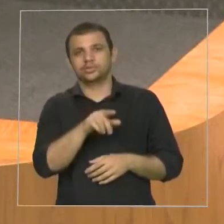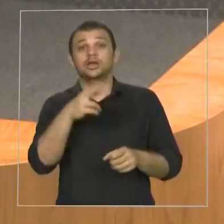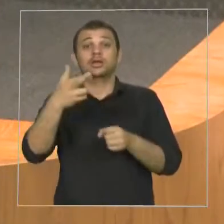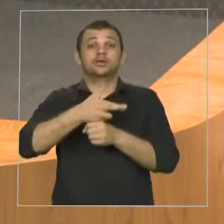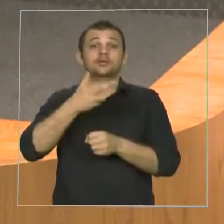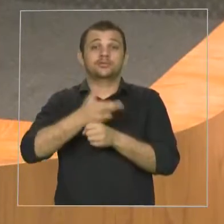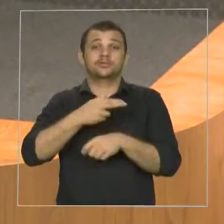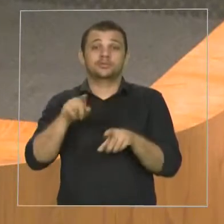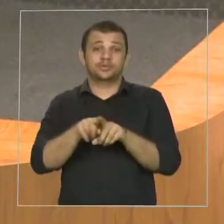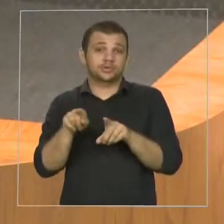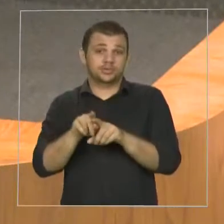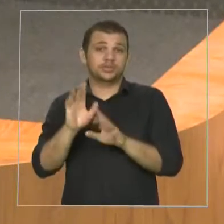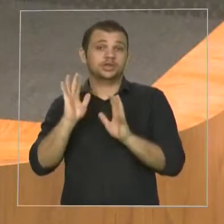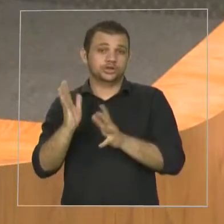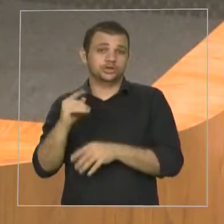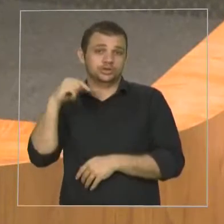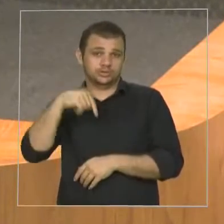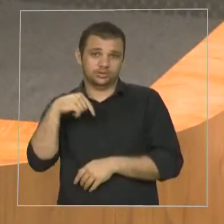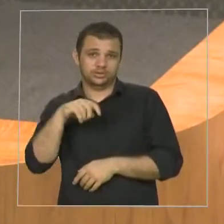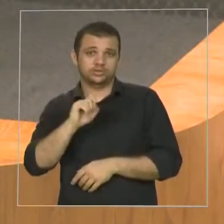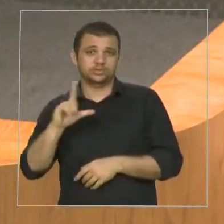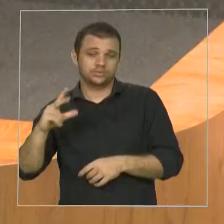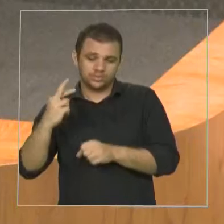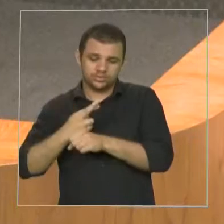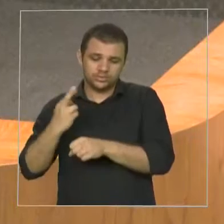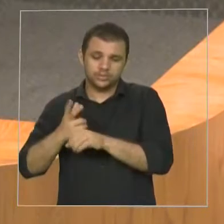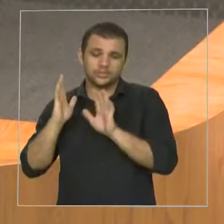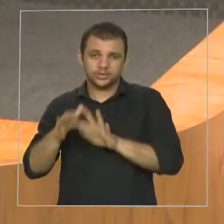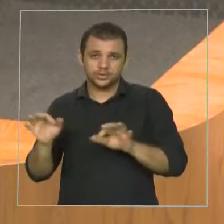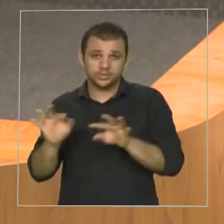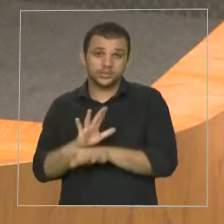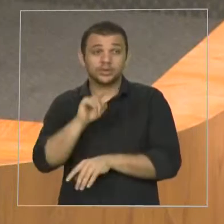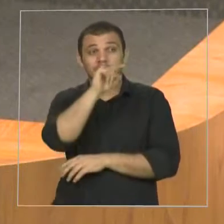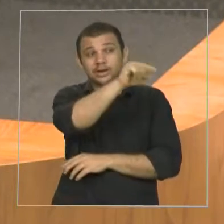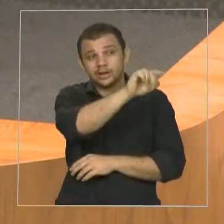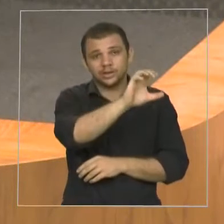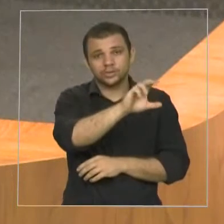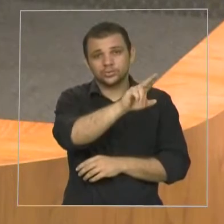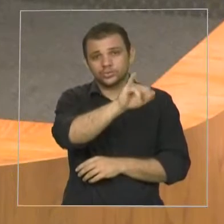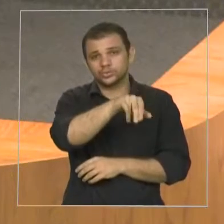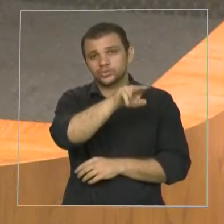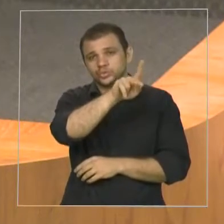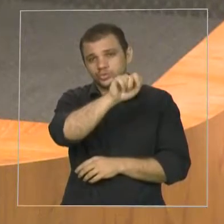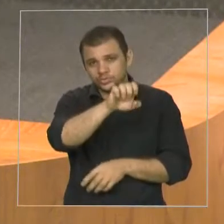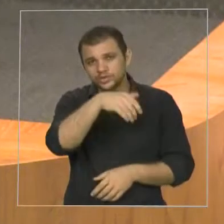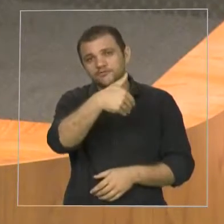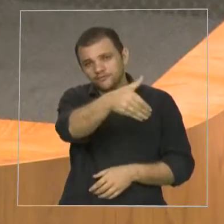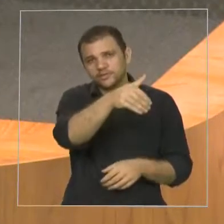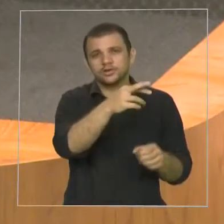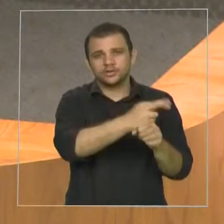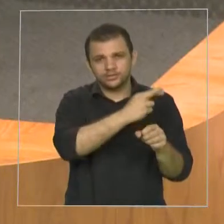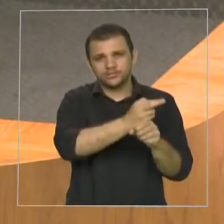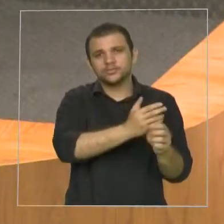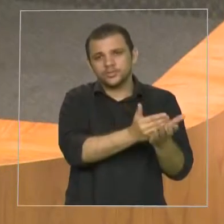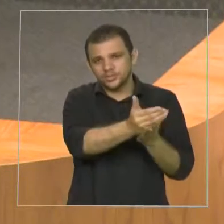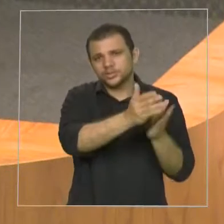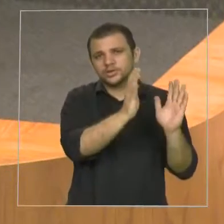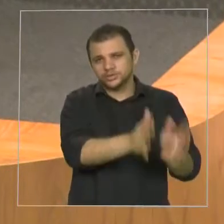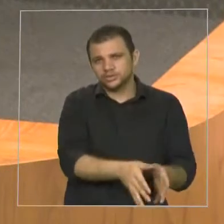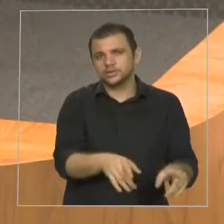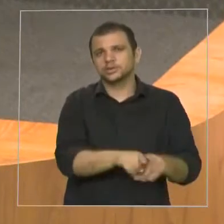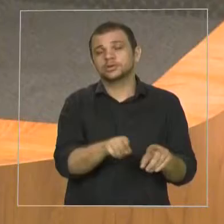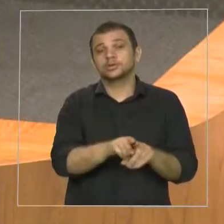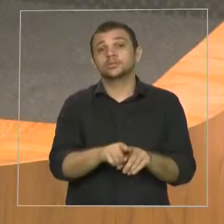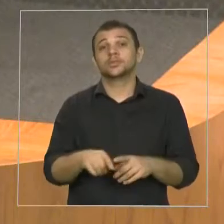está tendo reforma também lá no Cujup, que melhora o serviço. A instalação de detector de metais e a